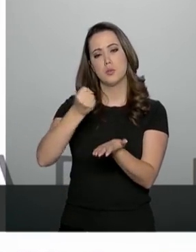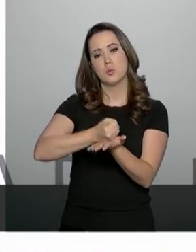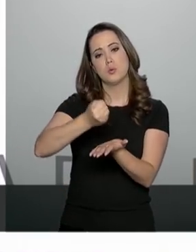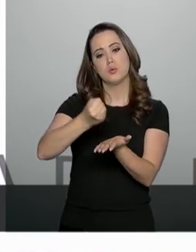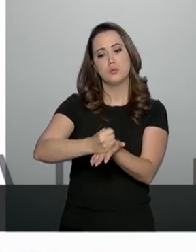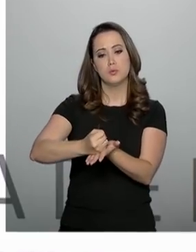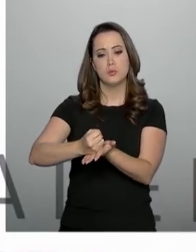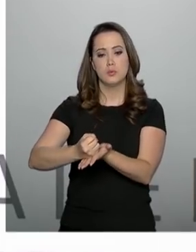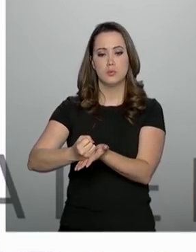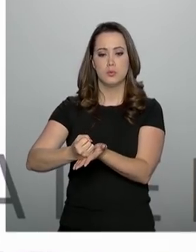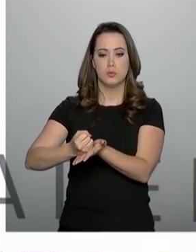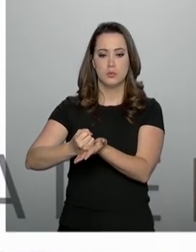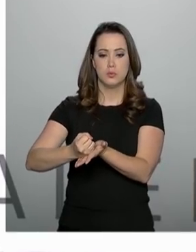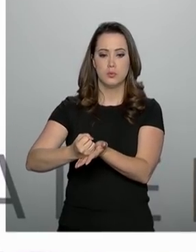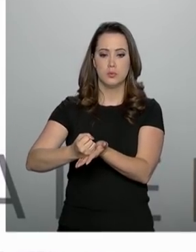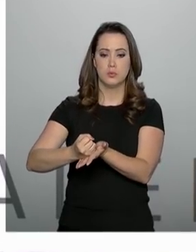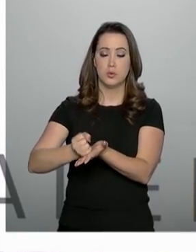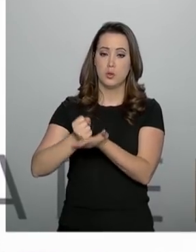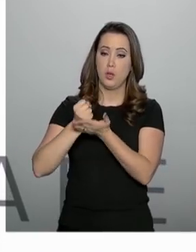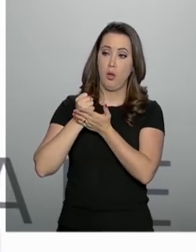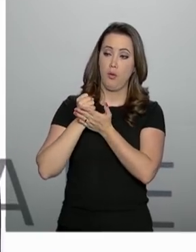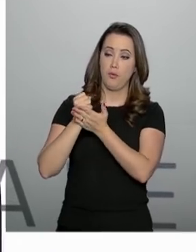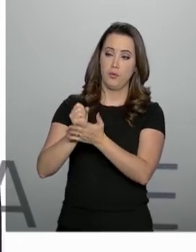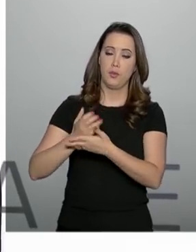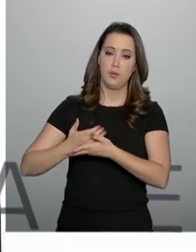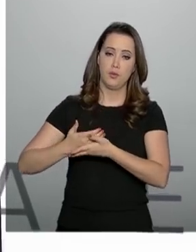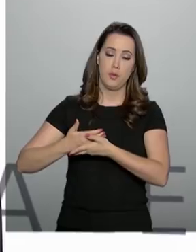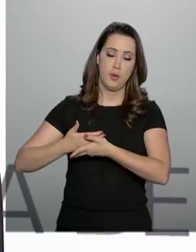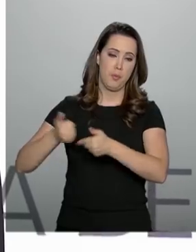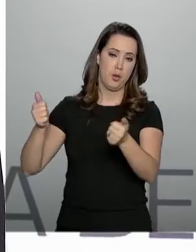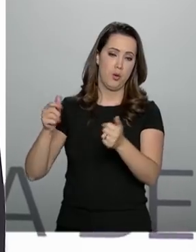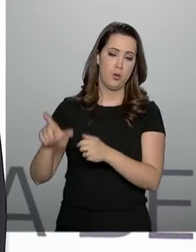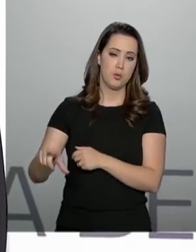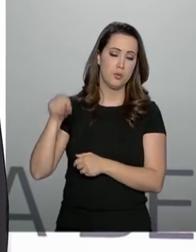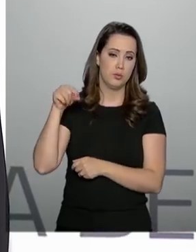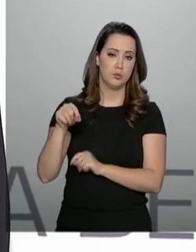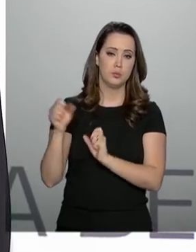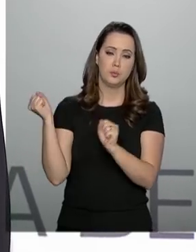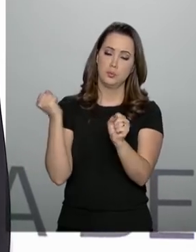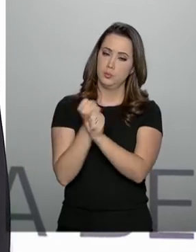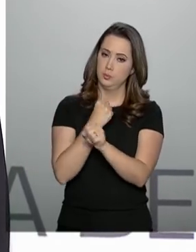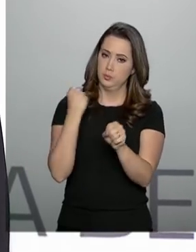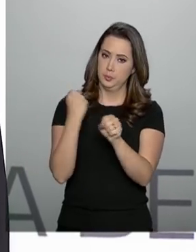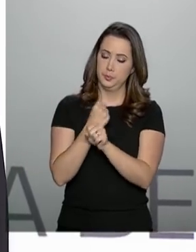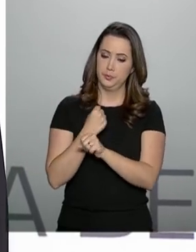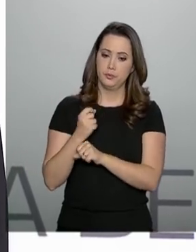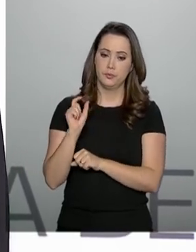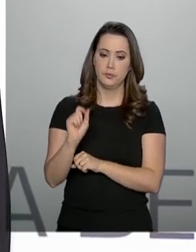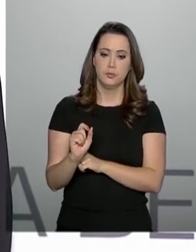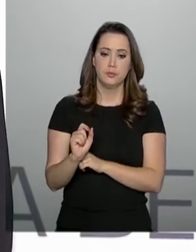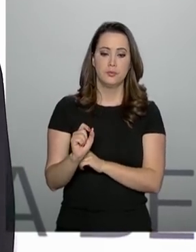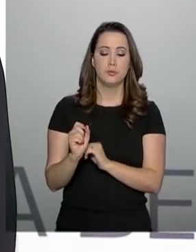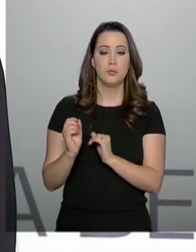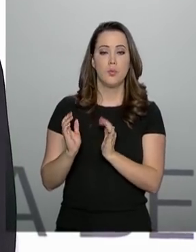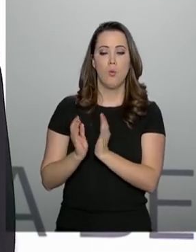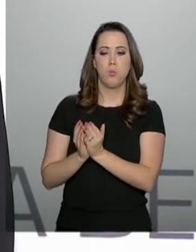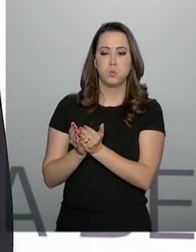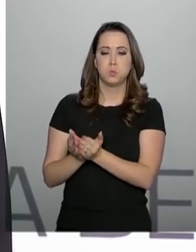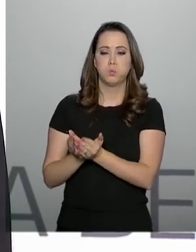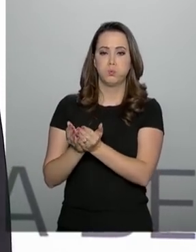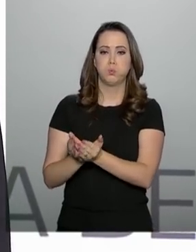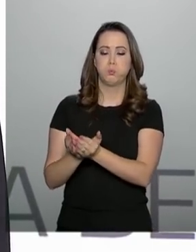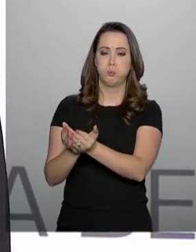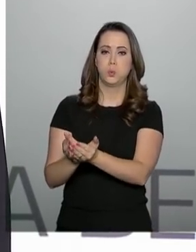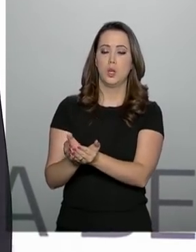da melhor oferta para a construção das belonaves da classe